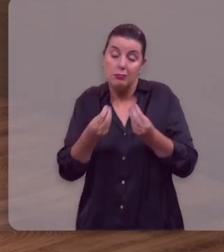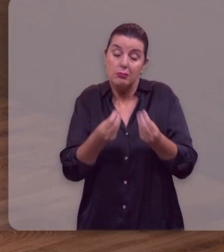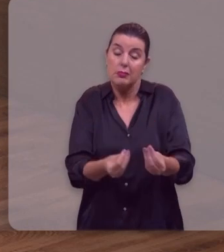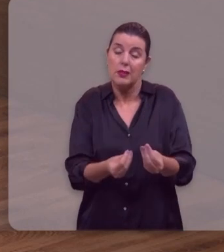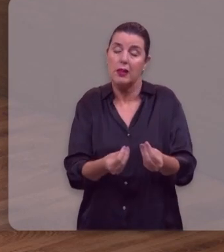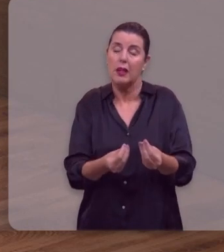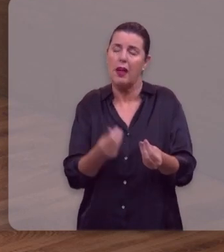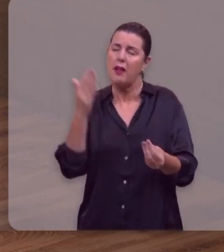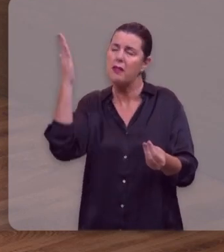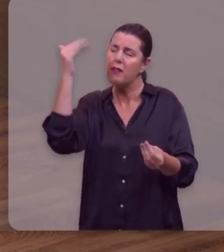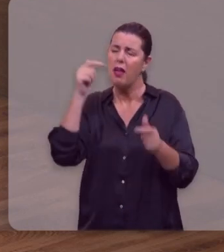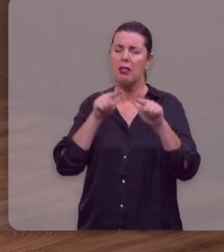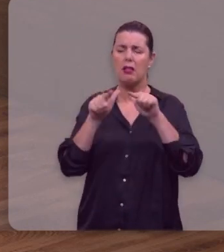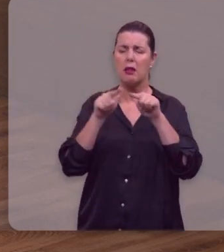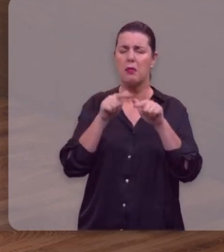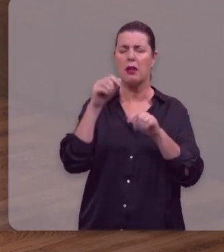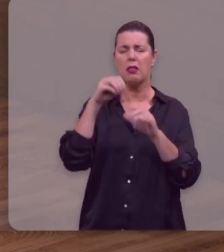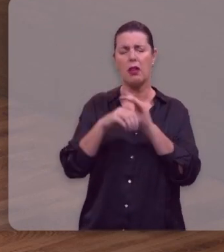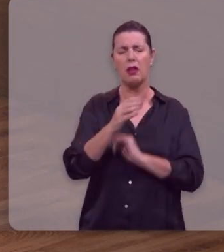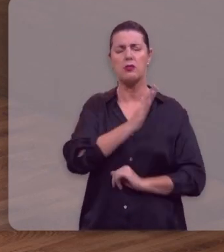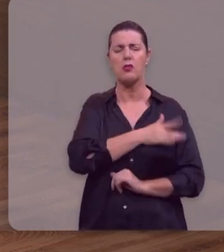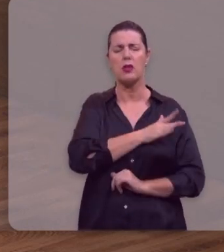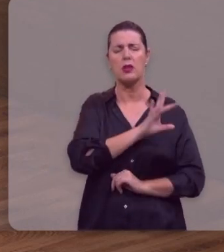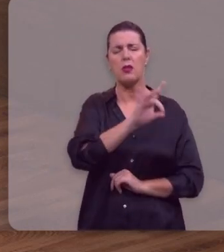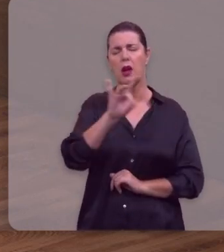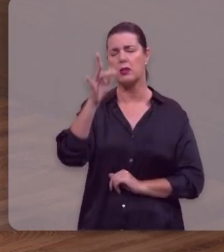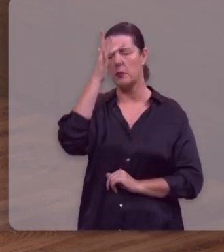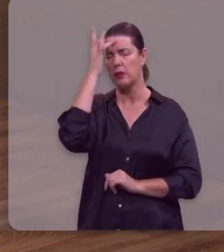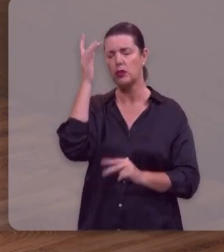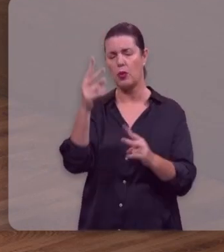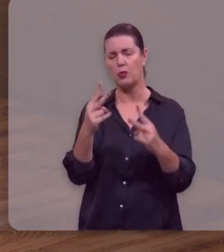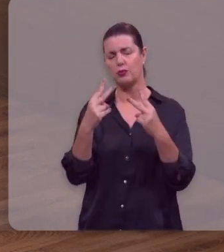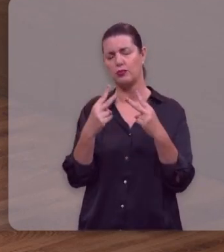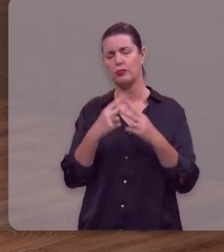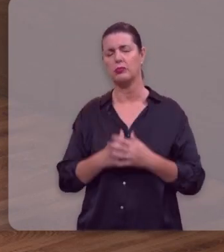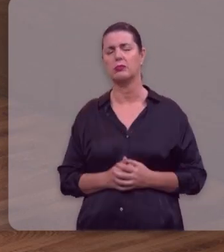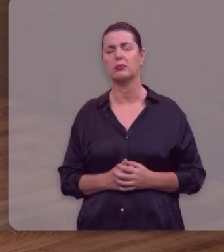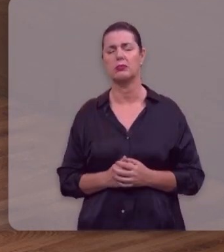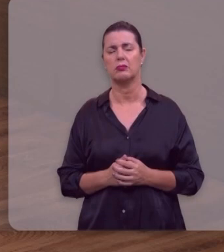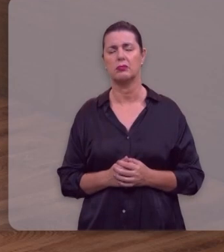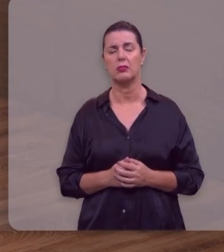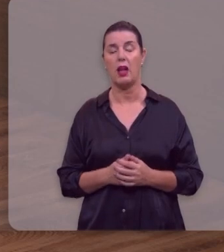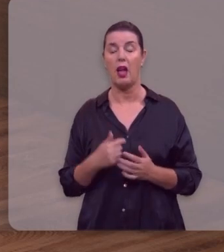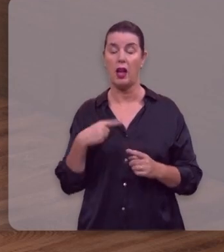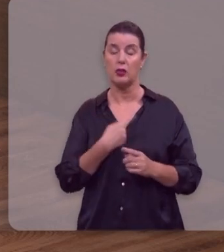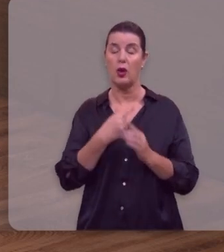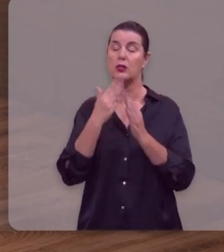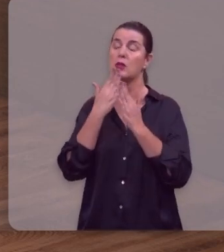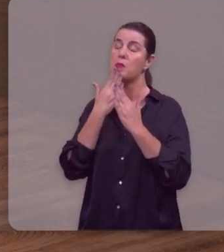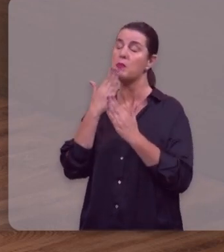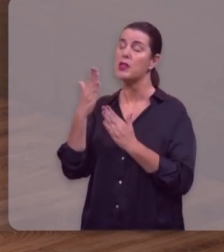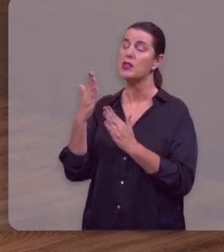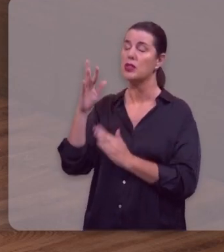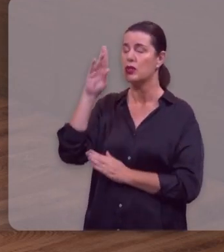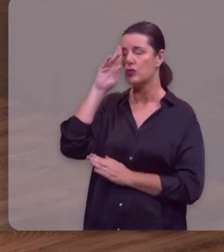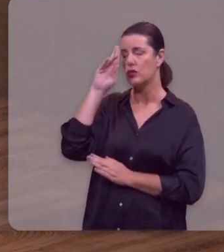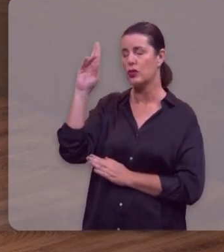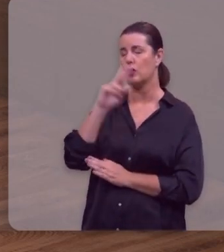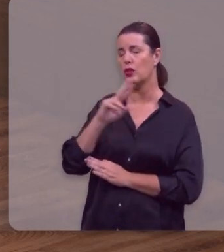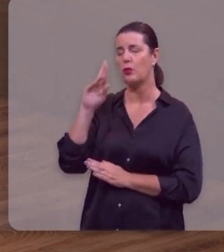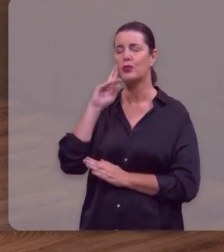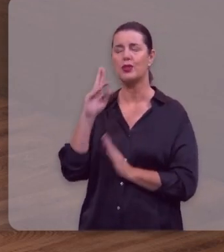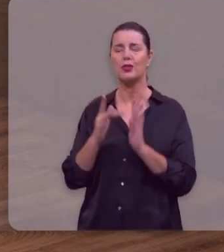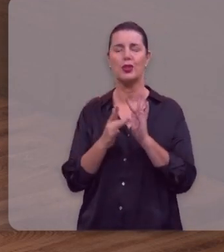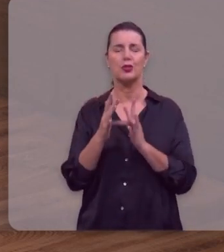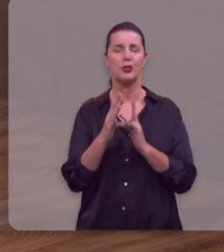que tu apliques esta palavra ao coração de todas as pessoas que agora estão nos assistindo. Essa é a nossa súplica, Senhor, em